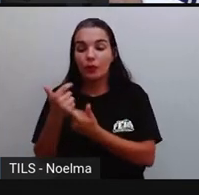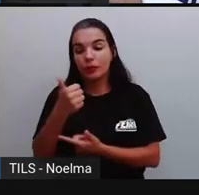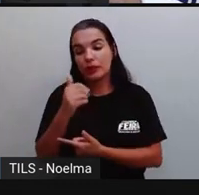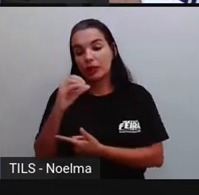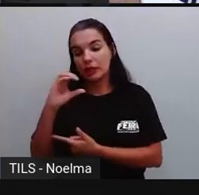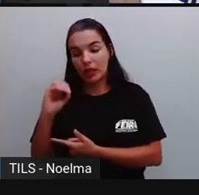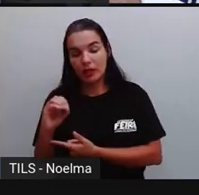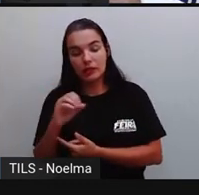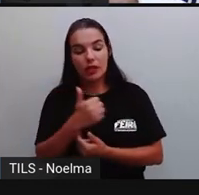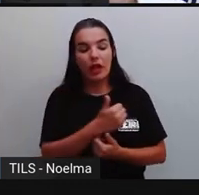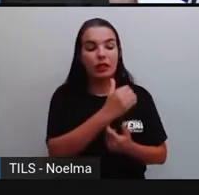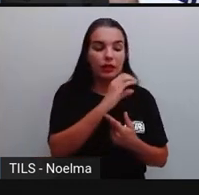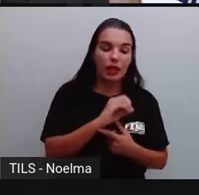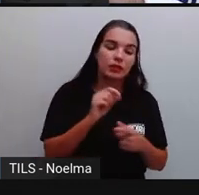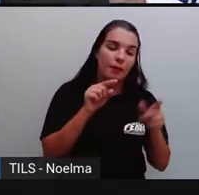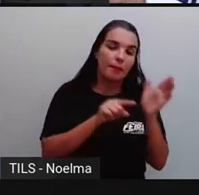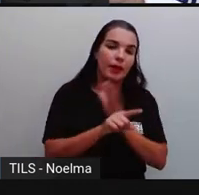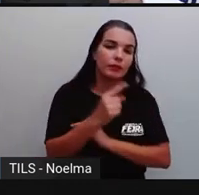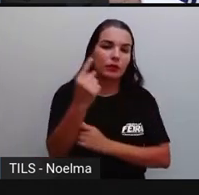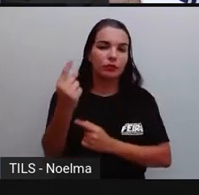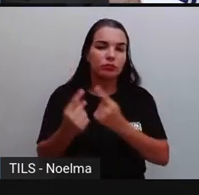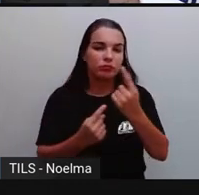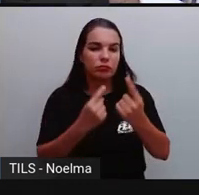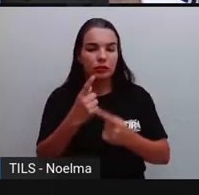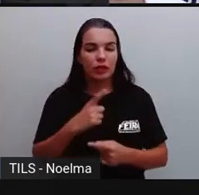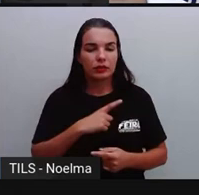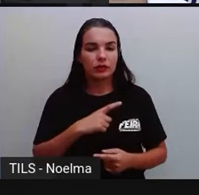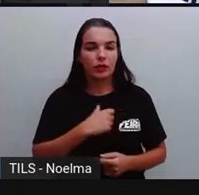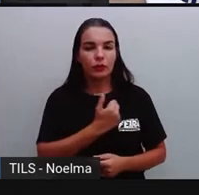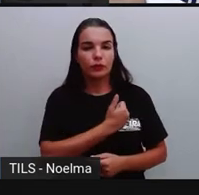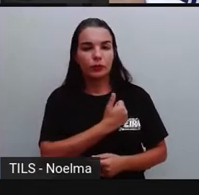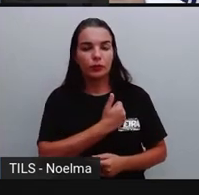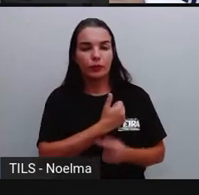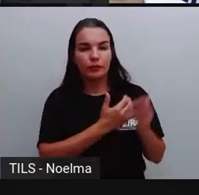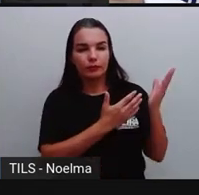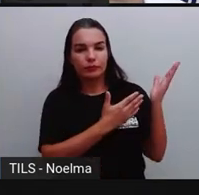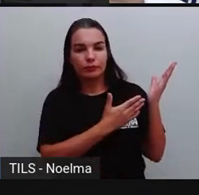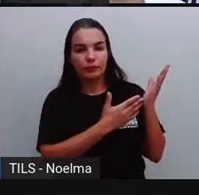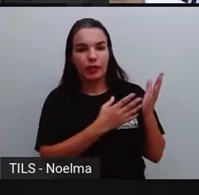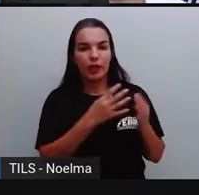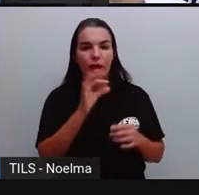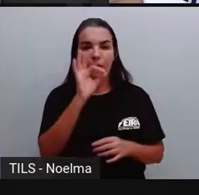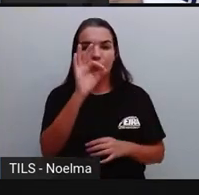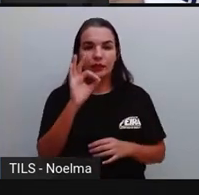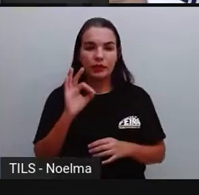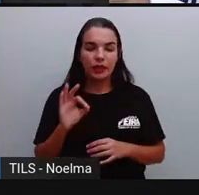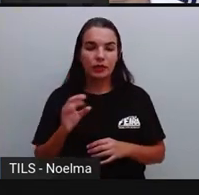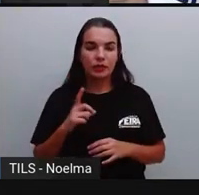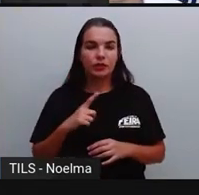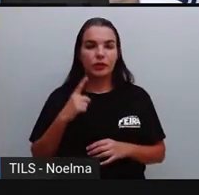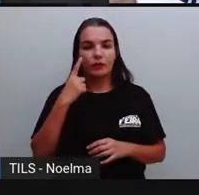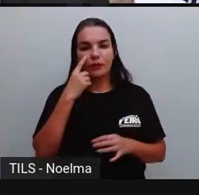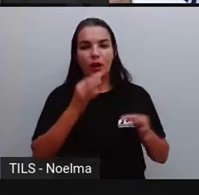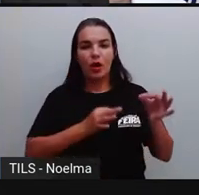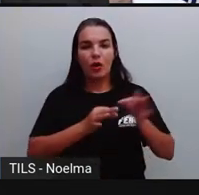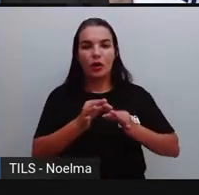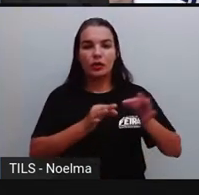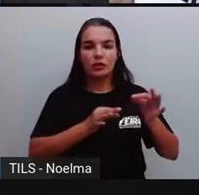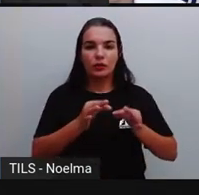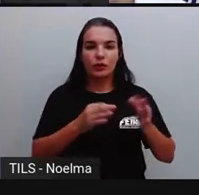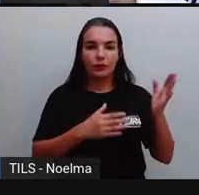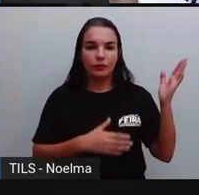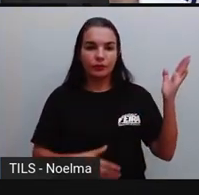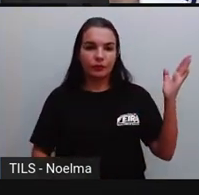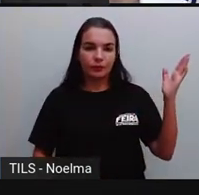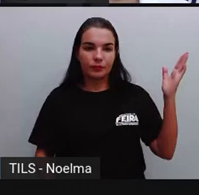foram feitas aí algumas perguntas. Os números apareceram lá no texto, em forma de porcentagem, a Proc organizou aqui na tabela.